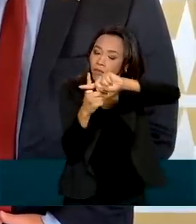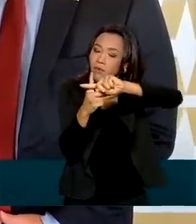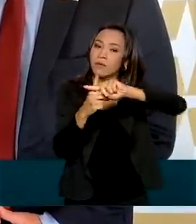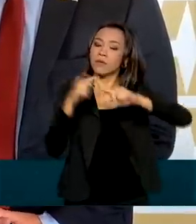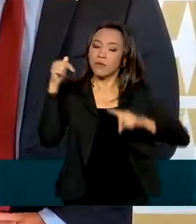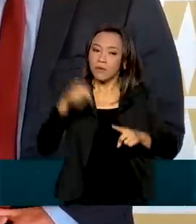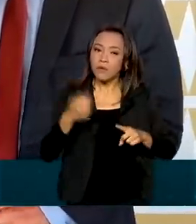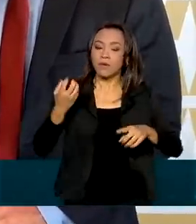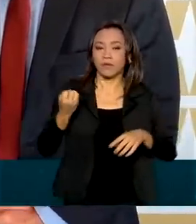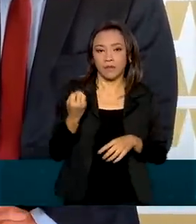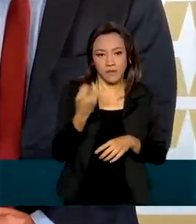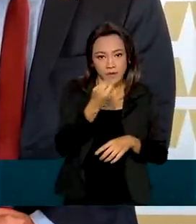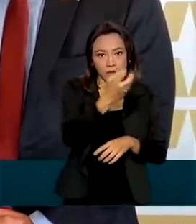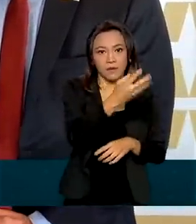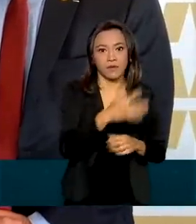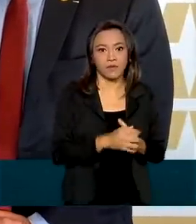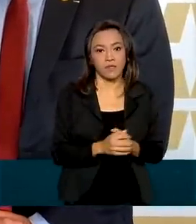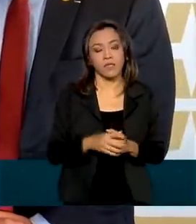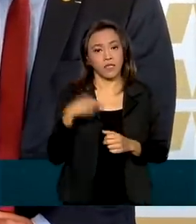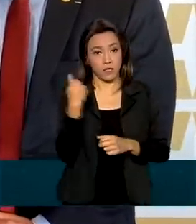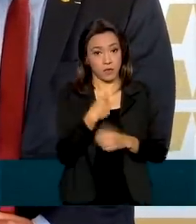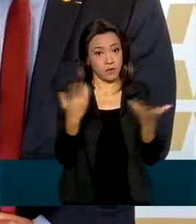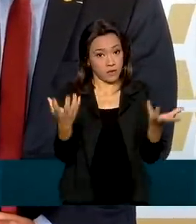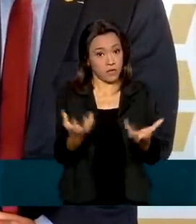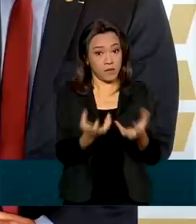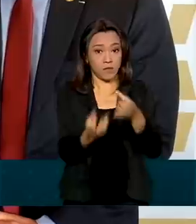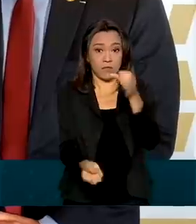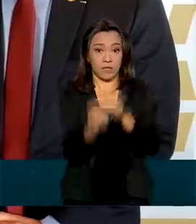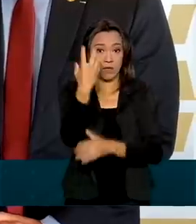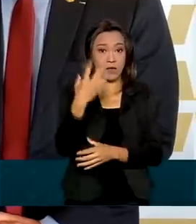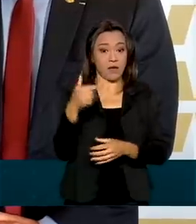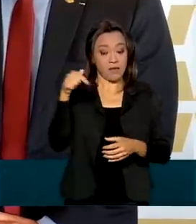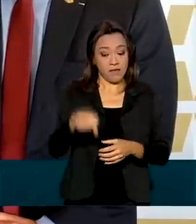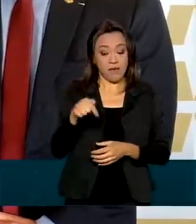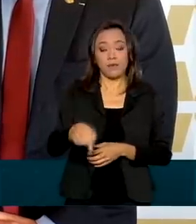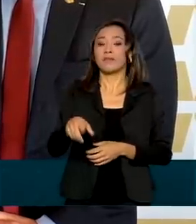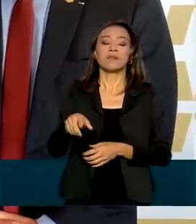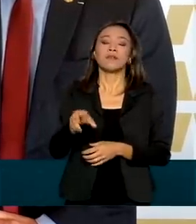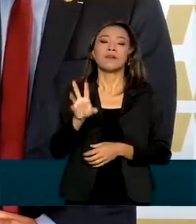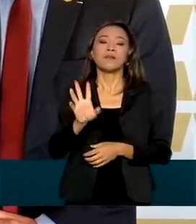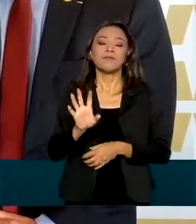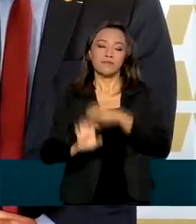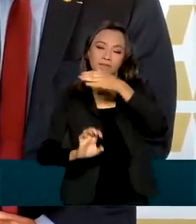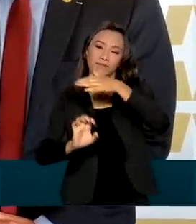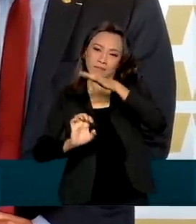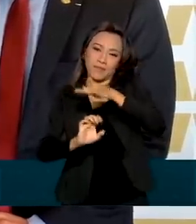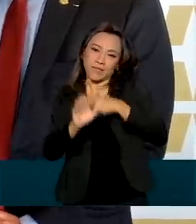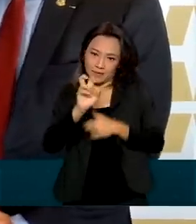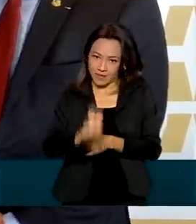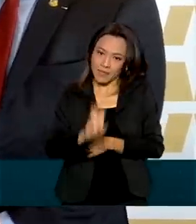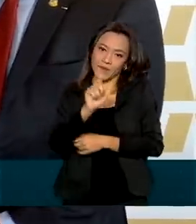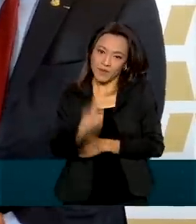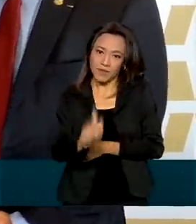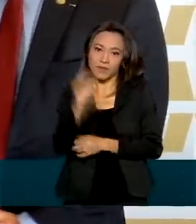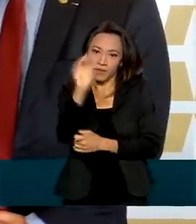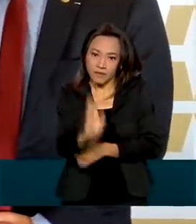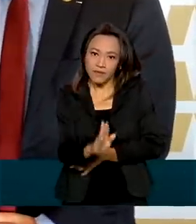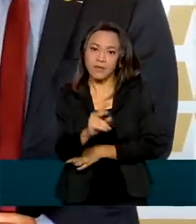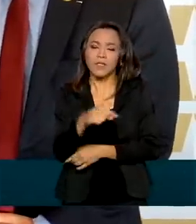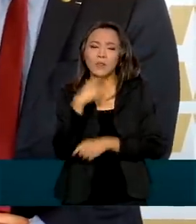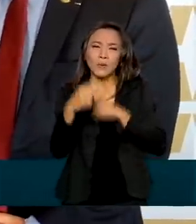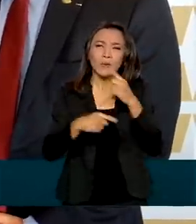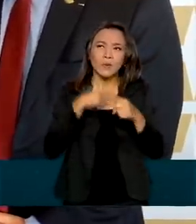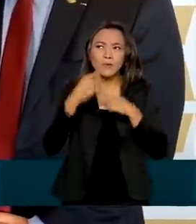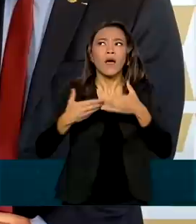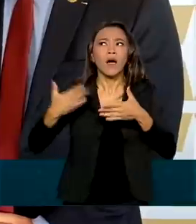essa questão da rede privativa que queremos implementar no país, nós conseguimos aqui tirar muitas dúvidas que pairavam